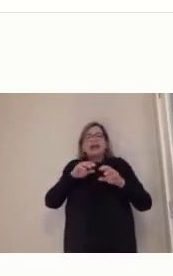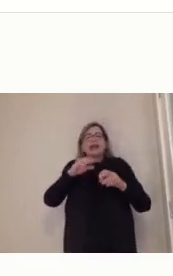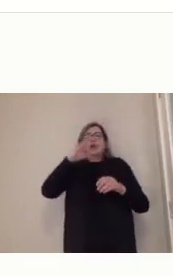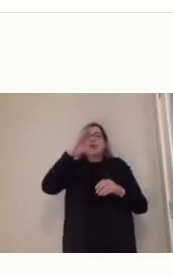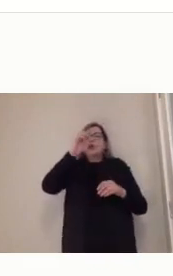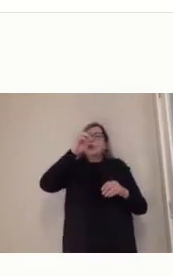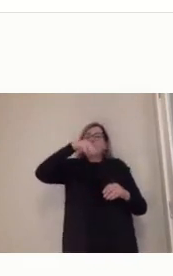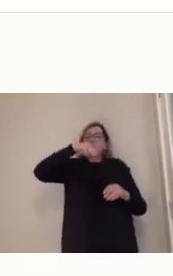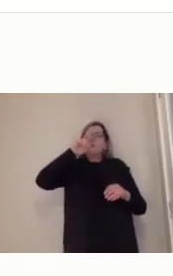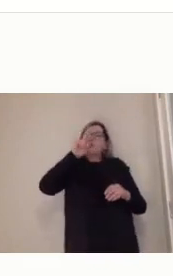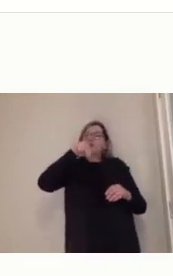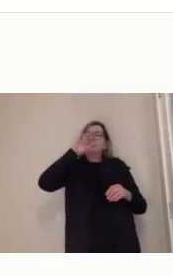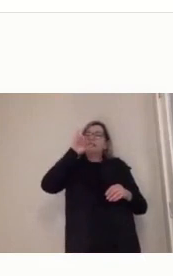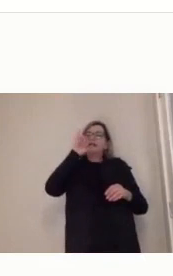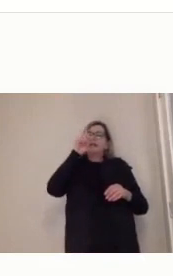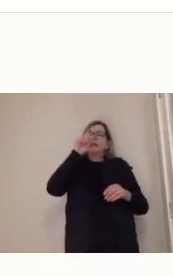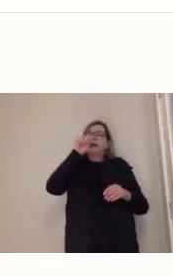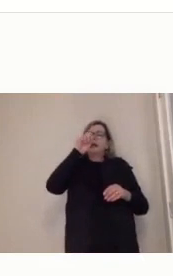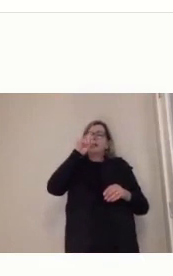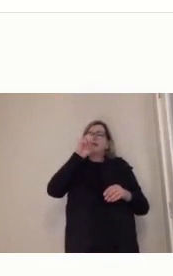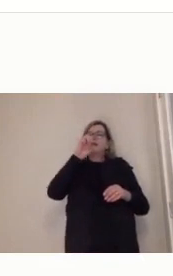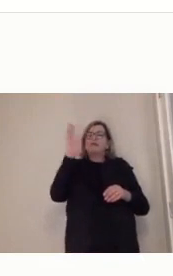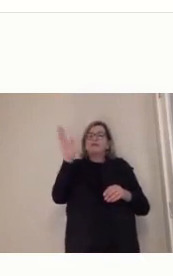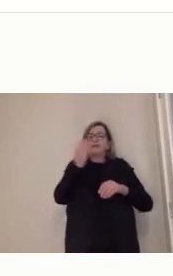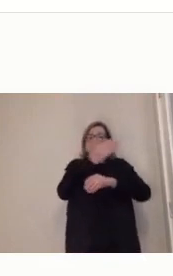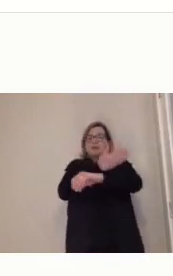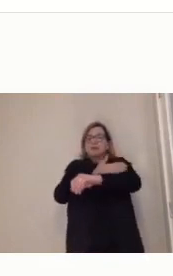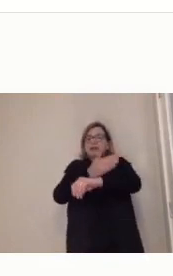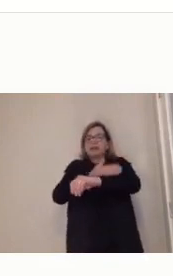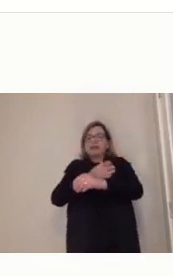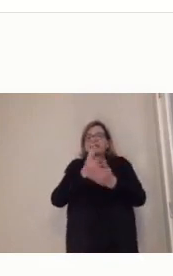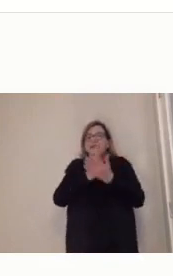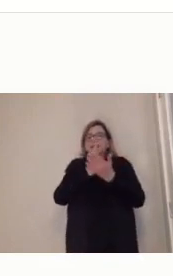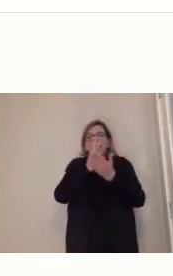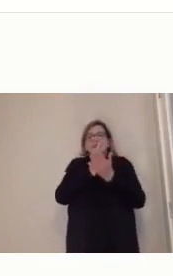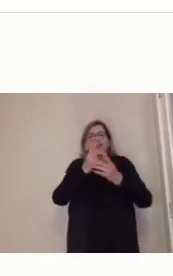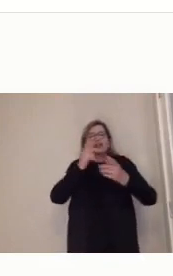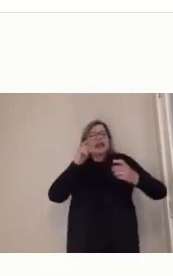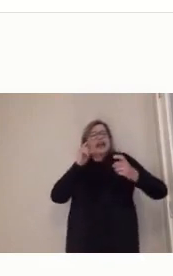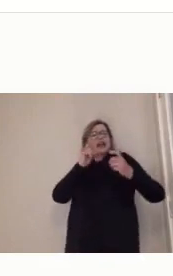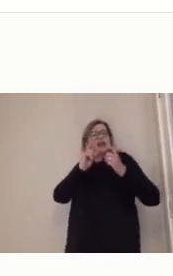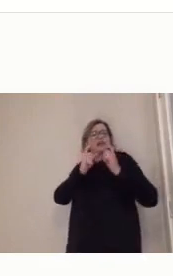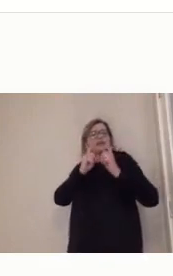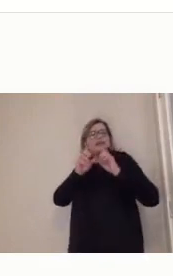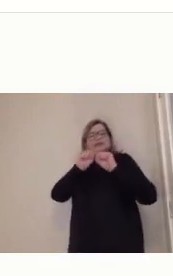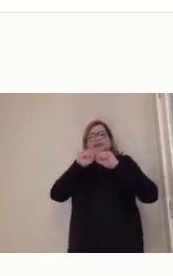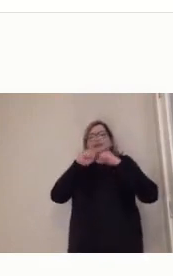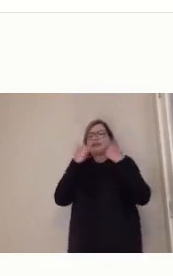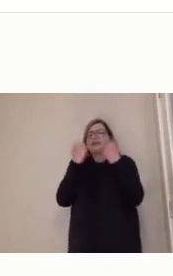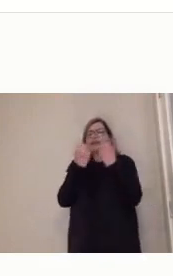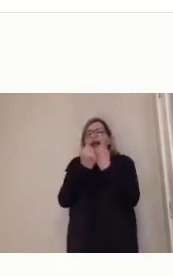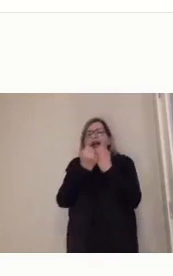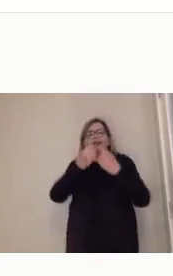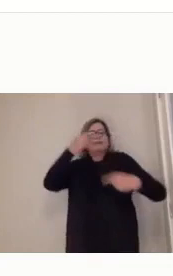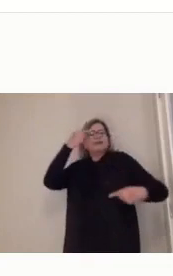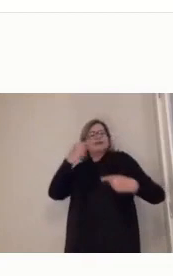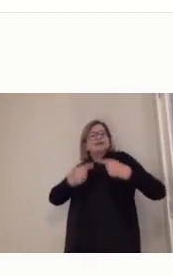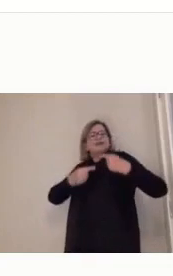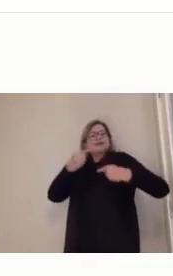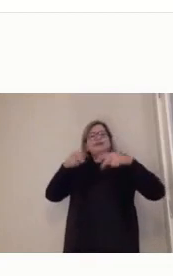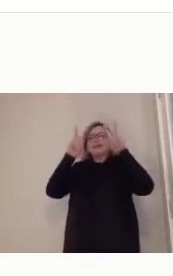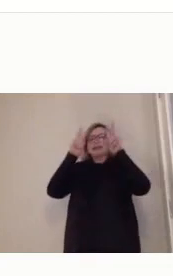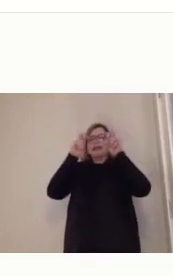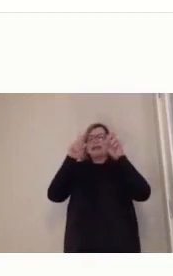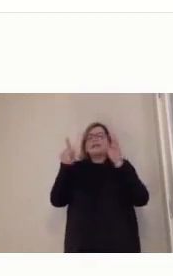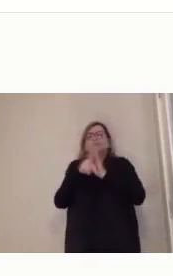discutirmos sobre questões e disciplinas do curso. São momentos muito importantes, né? Revitaliza os nossos polos de educação à